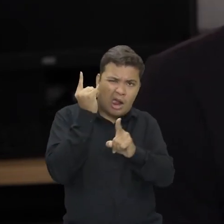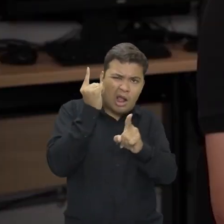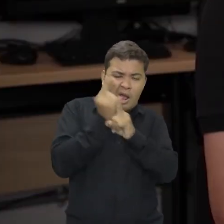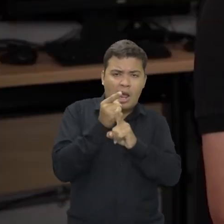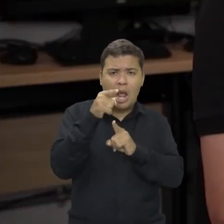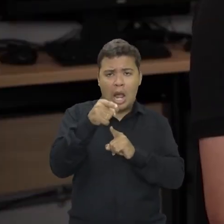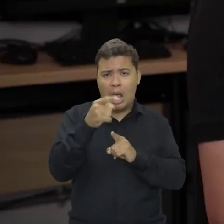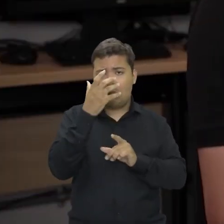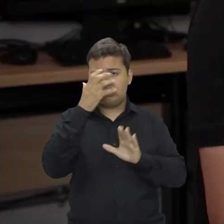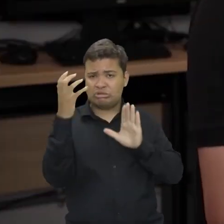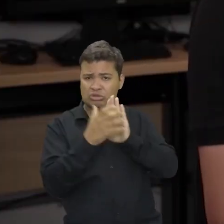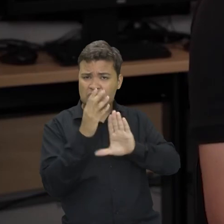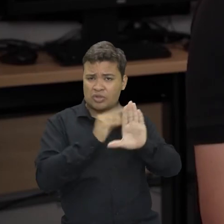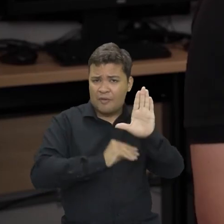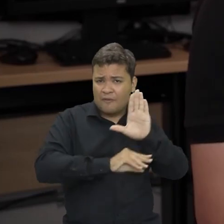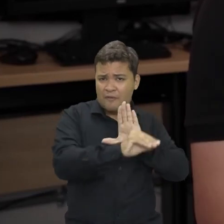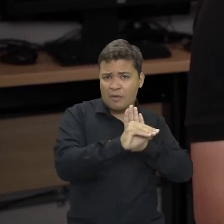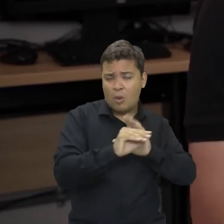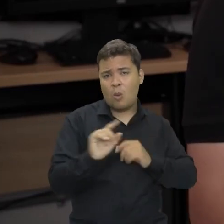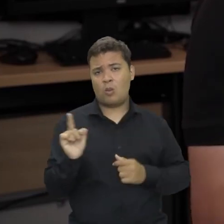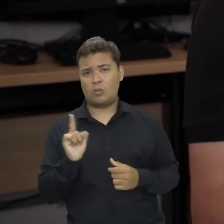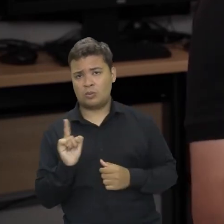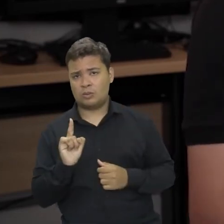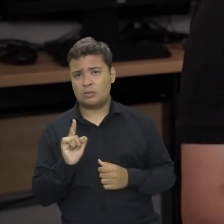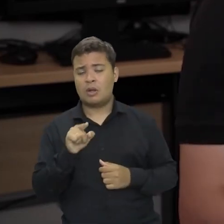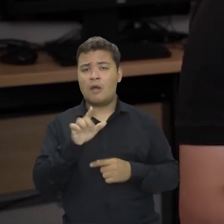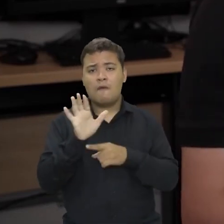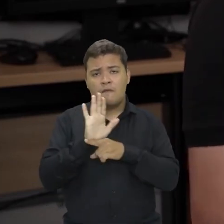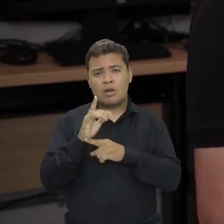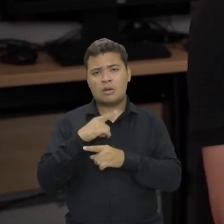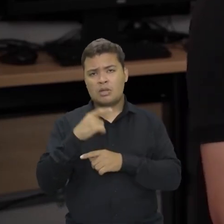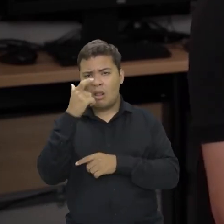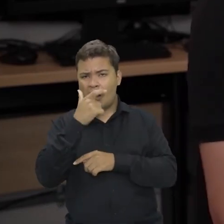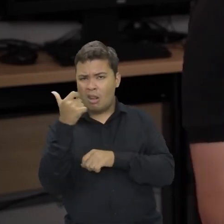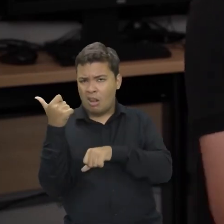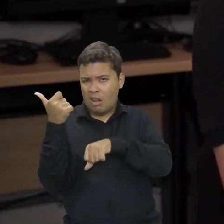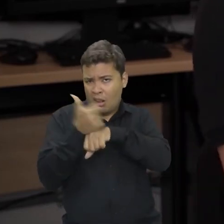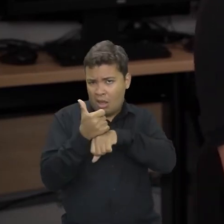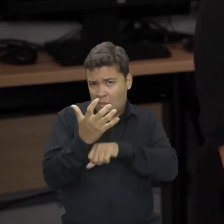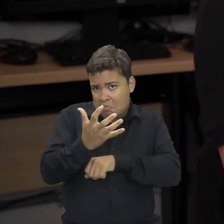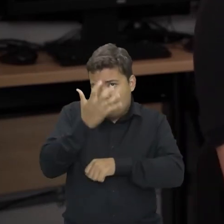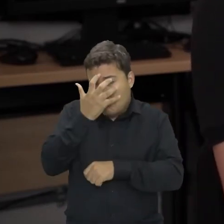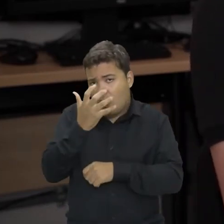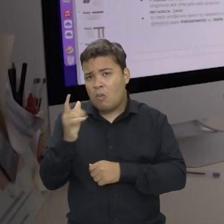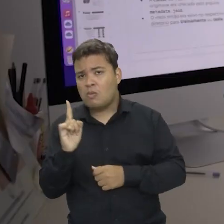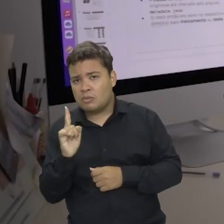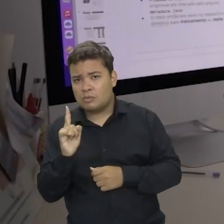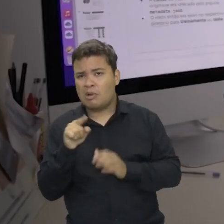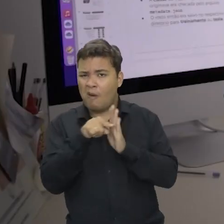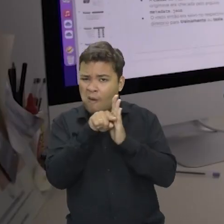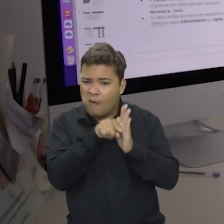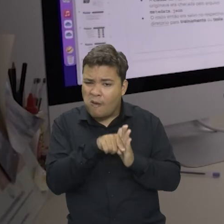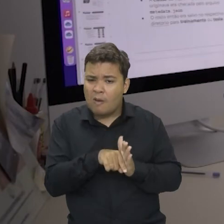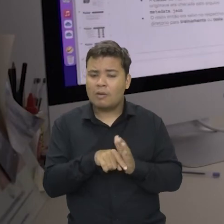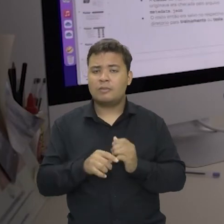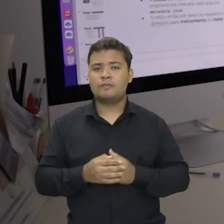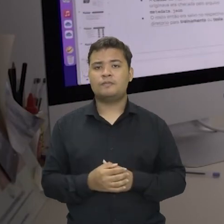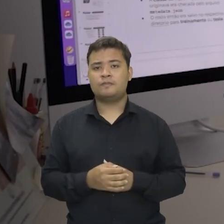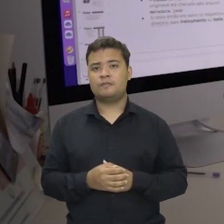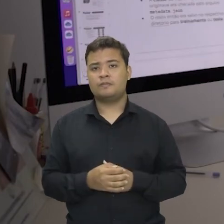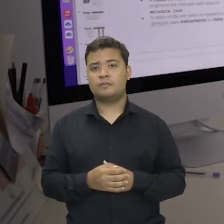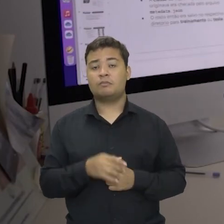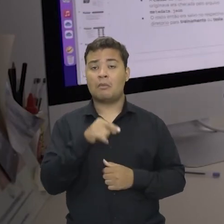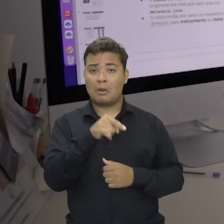de fake, ou seja, se o vídeo original, se teve alguma substituição no rosto da pessoa dentro daquele vídeo. Fizemos uma ferramenta que,